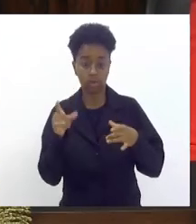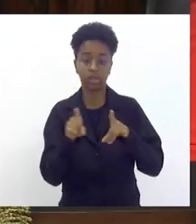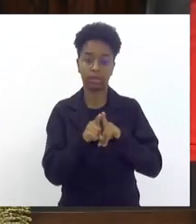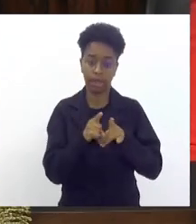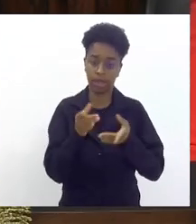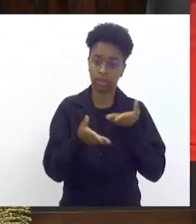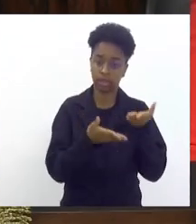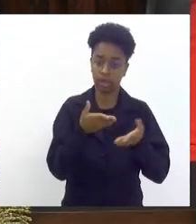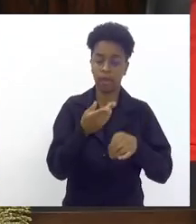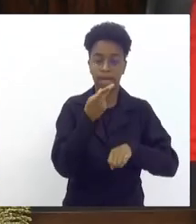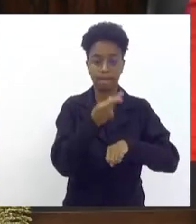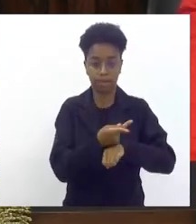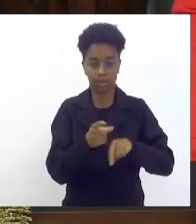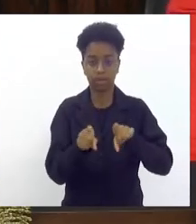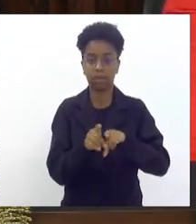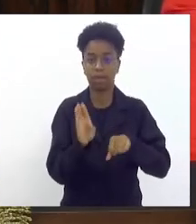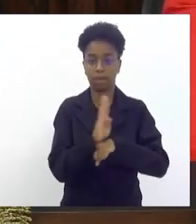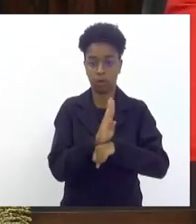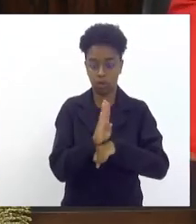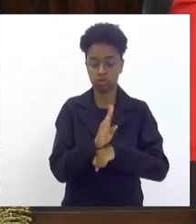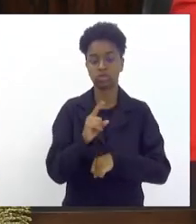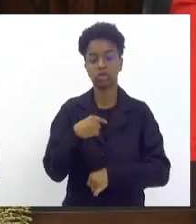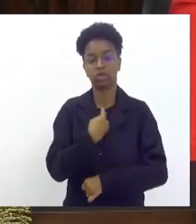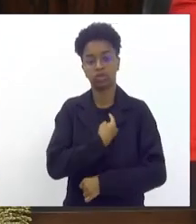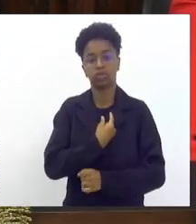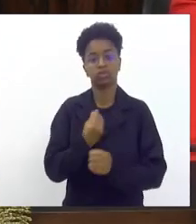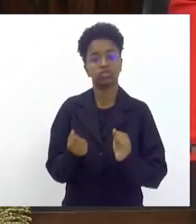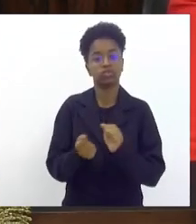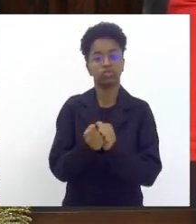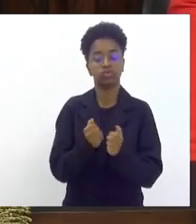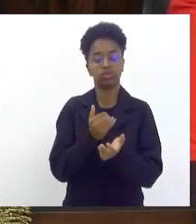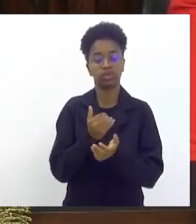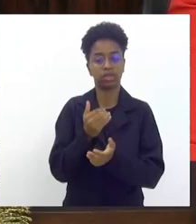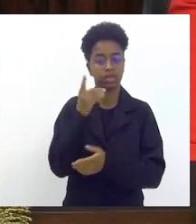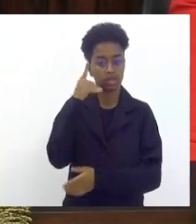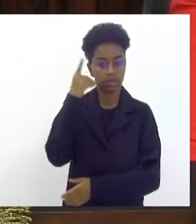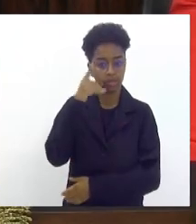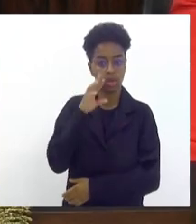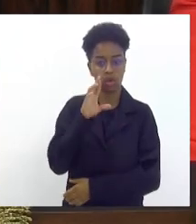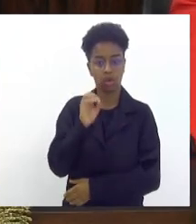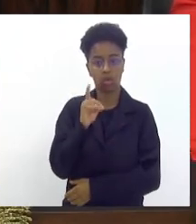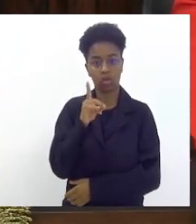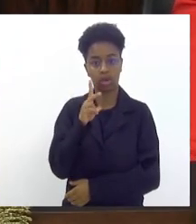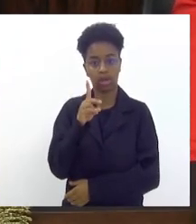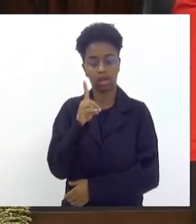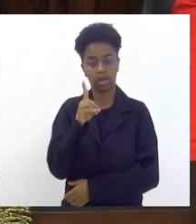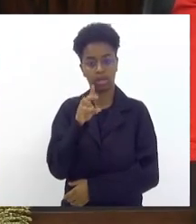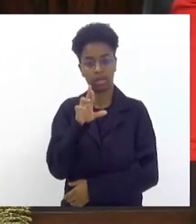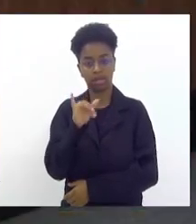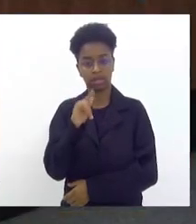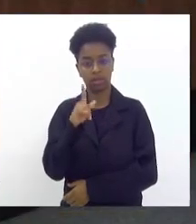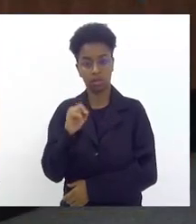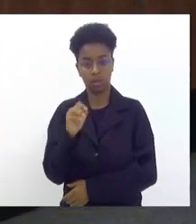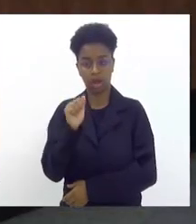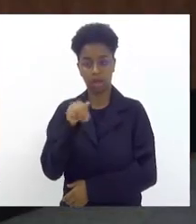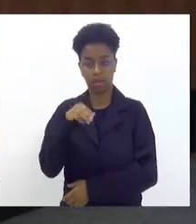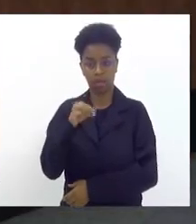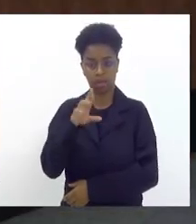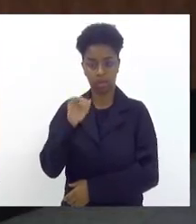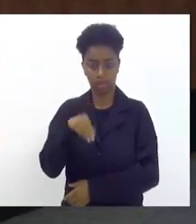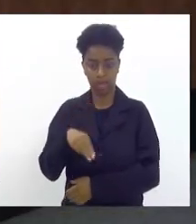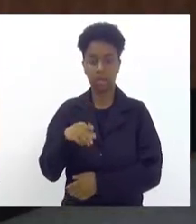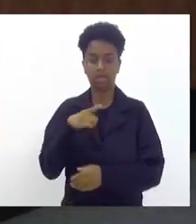bronze a gente está apresentando aqui já junto ao deputado Rodrigo Amorim uma emenda que acrescenta o